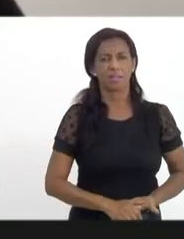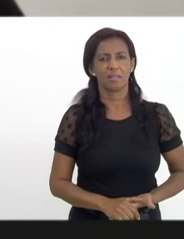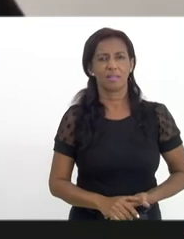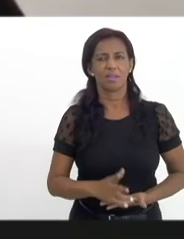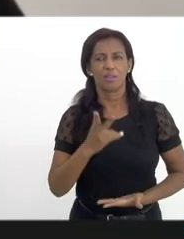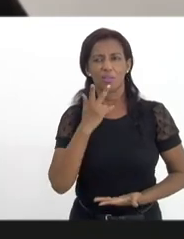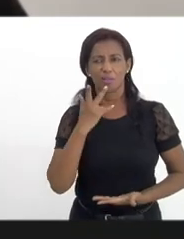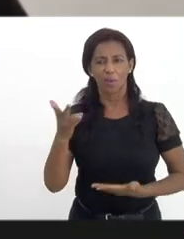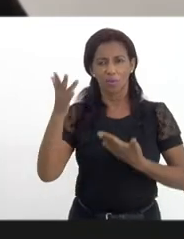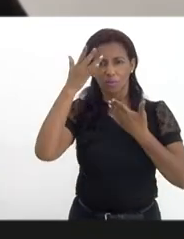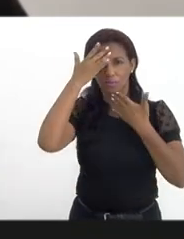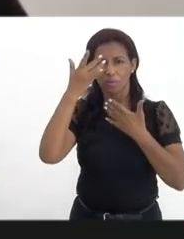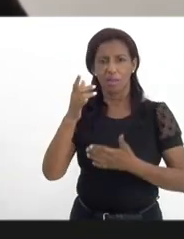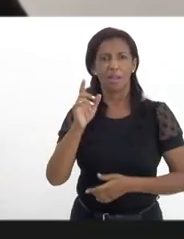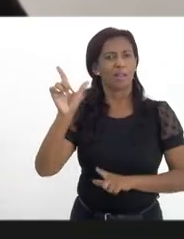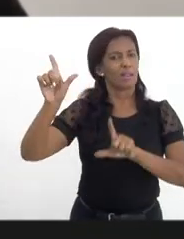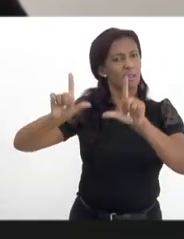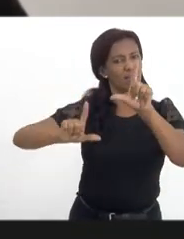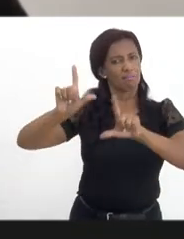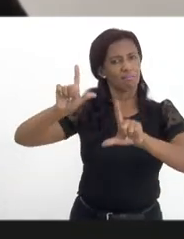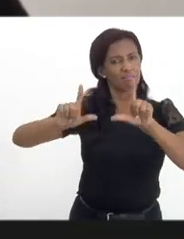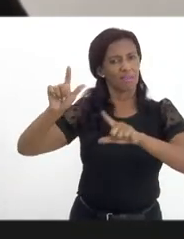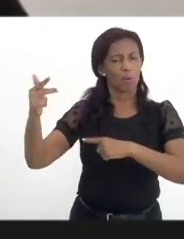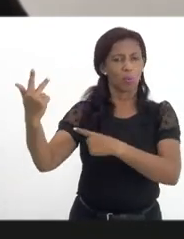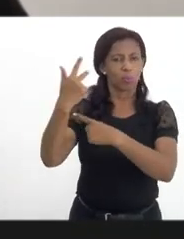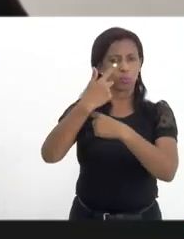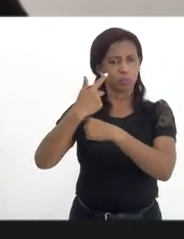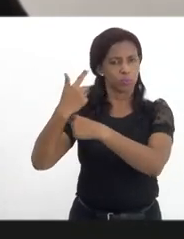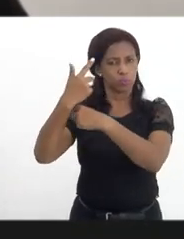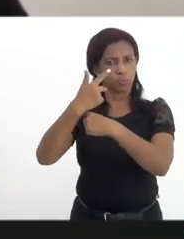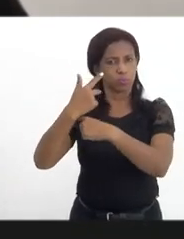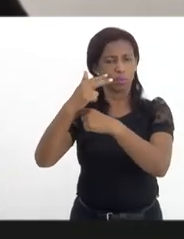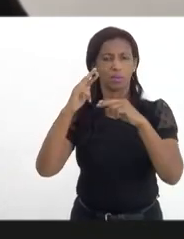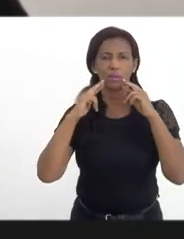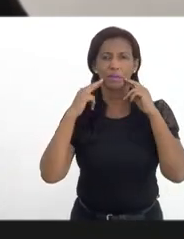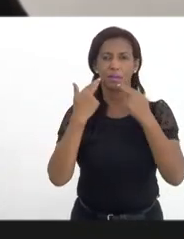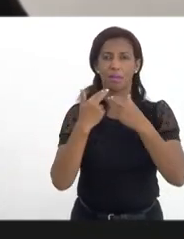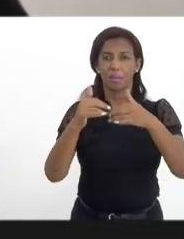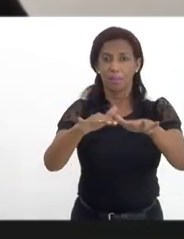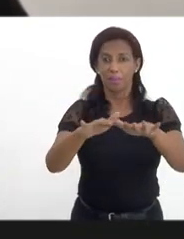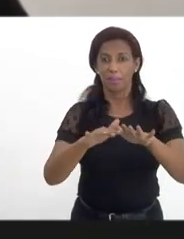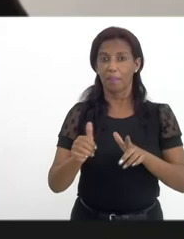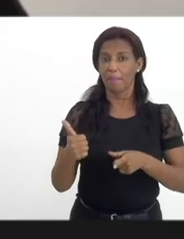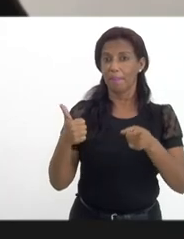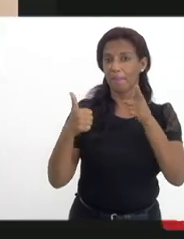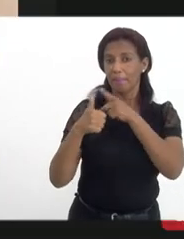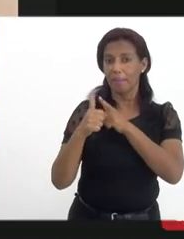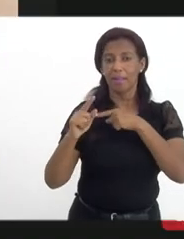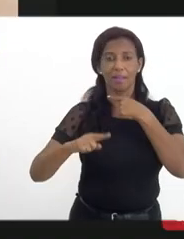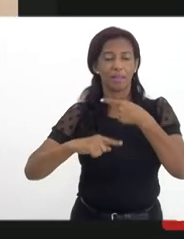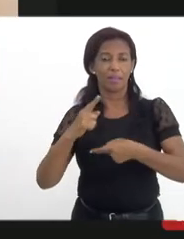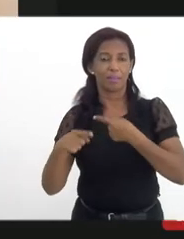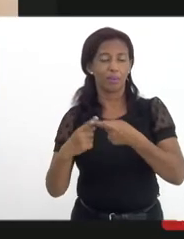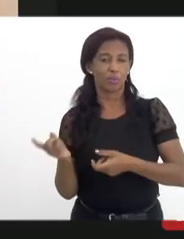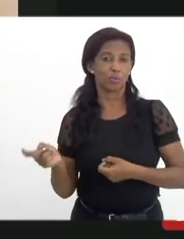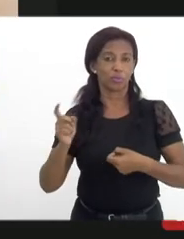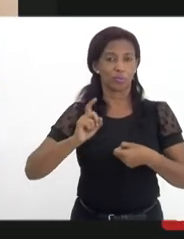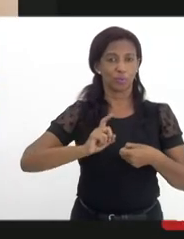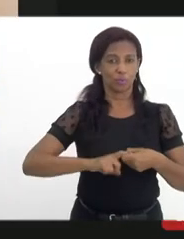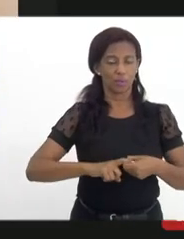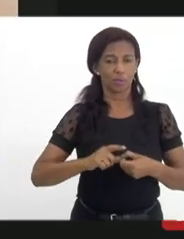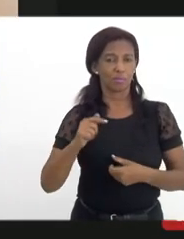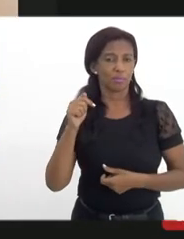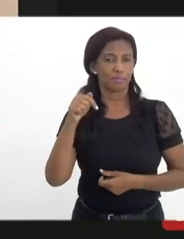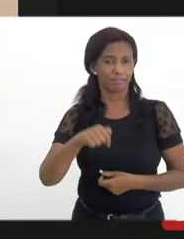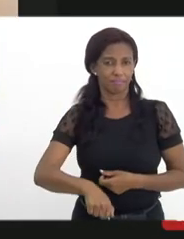interar o agradecimento à TV Ralejo por transmitir essa audiência pública, sendo a primeira, depois que voltamos aqui